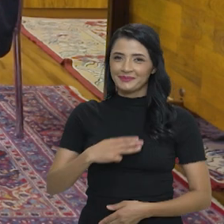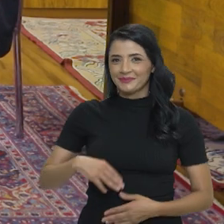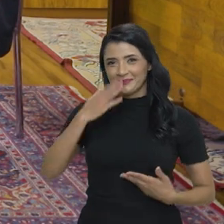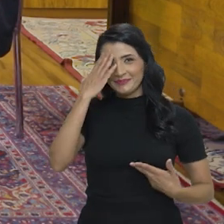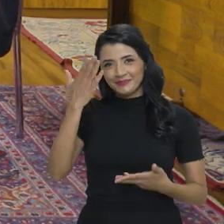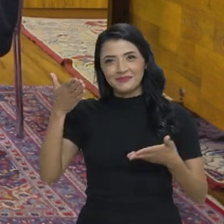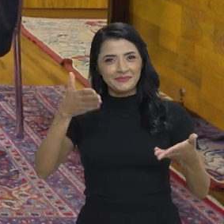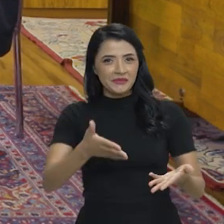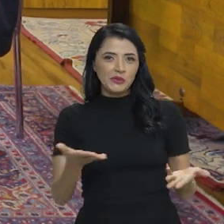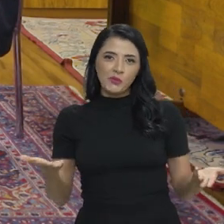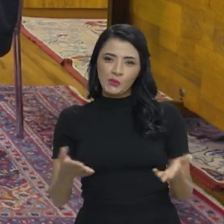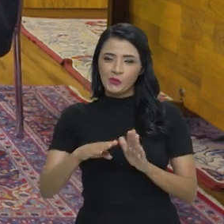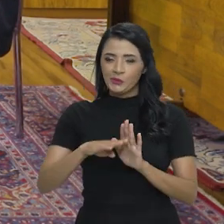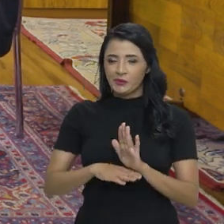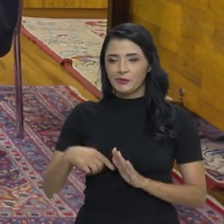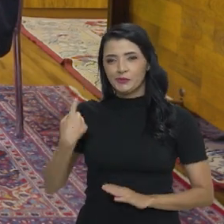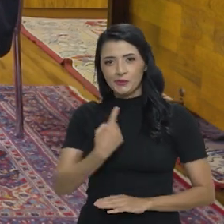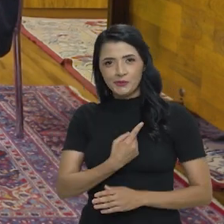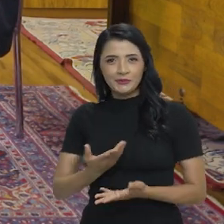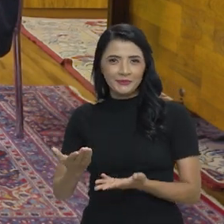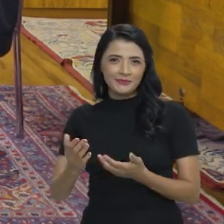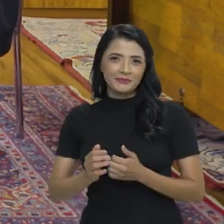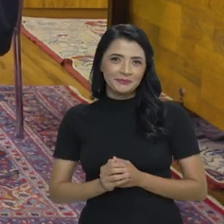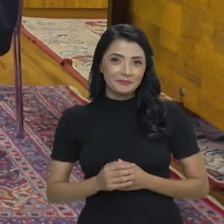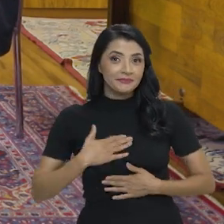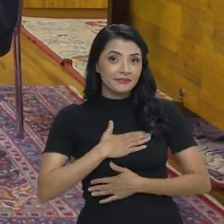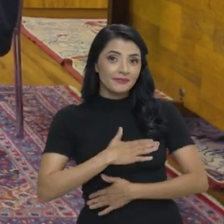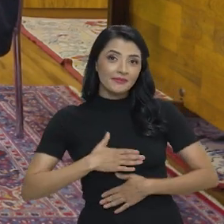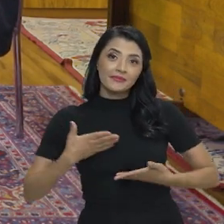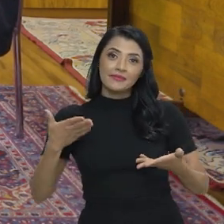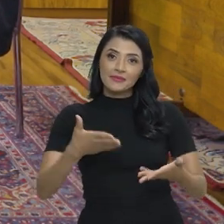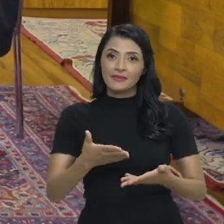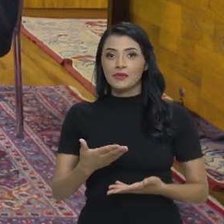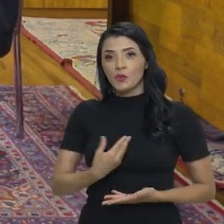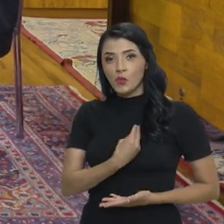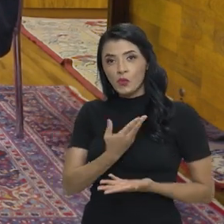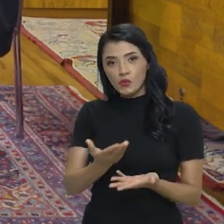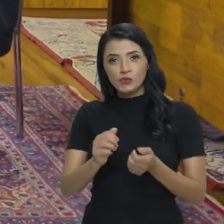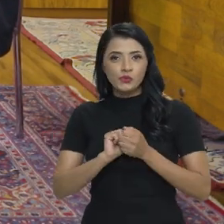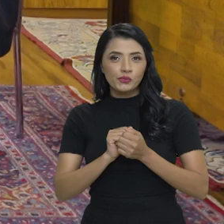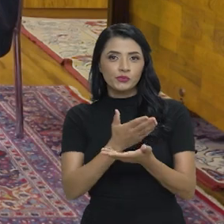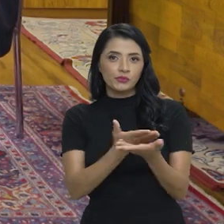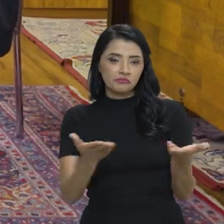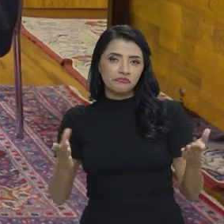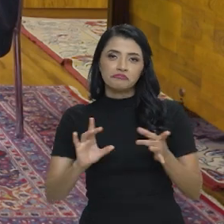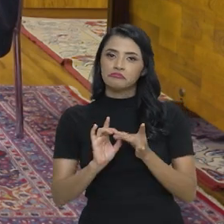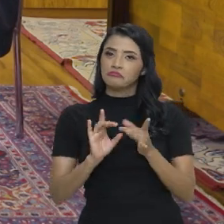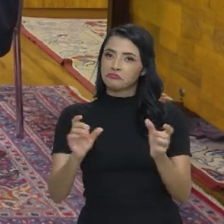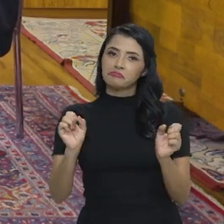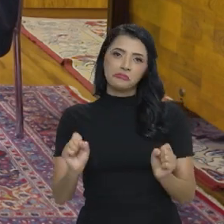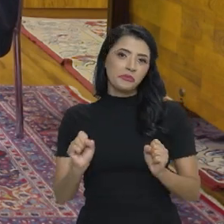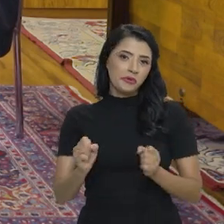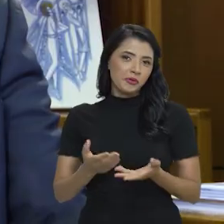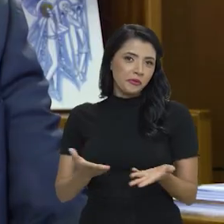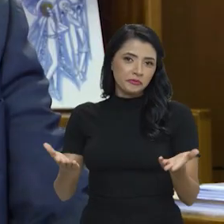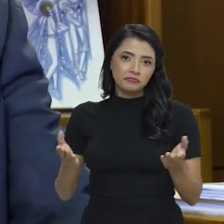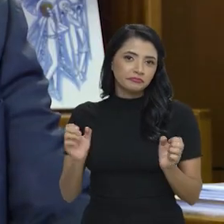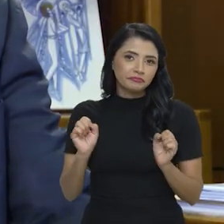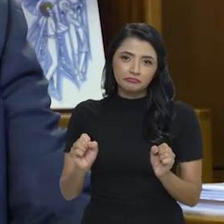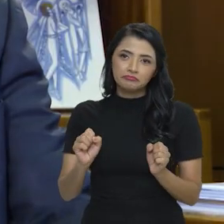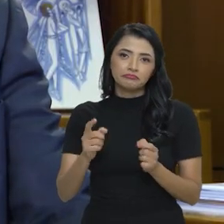Ministro, obrigada pela sua participação no nosso programa. É um prazer enorme estar com vocês, estou à tua disposição